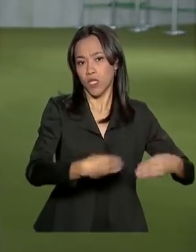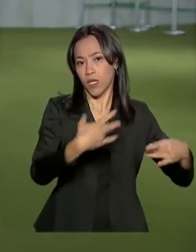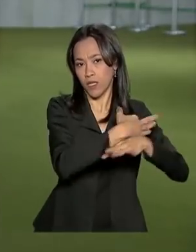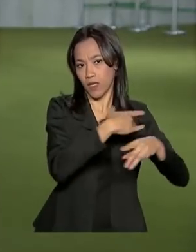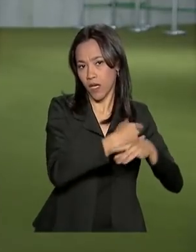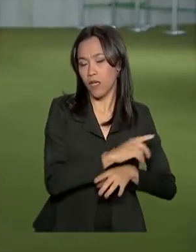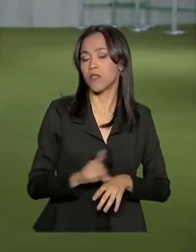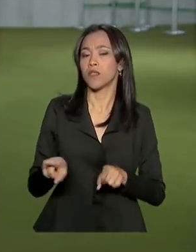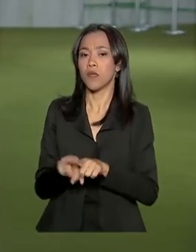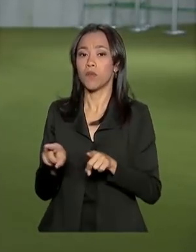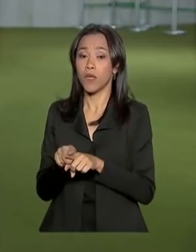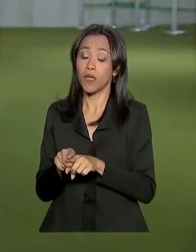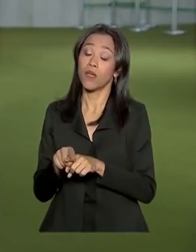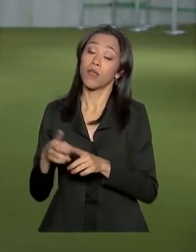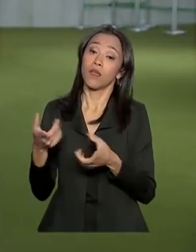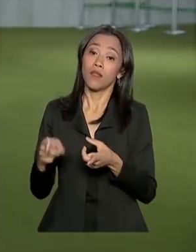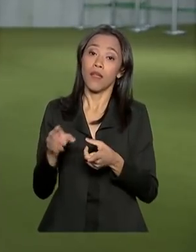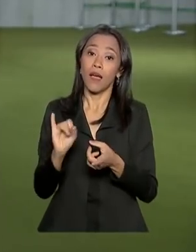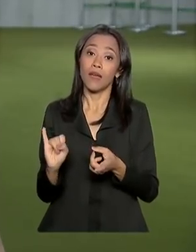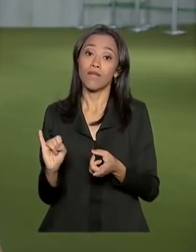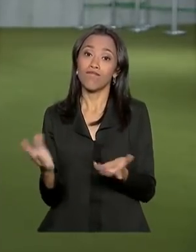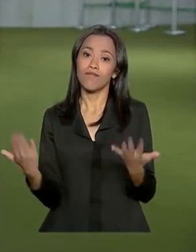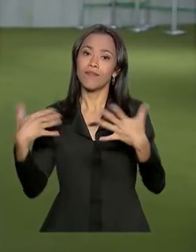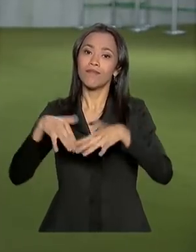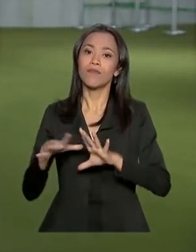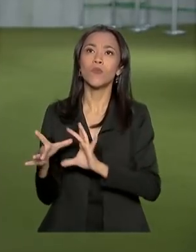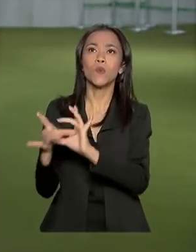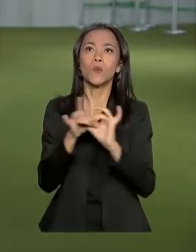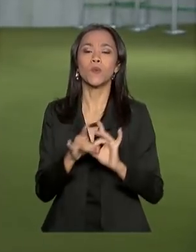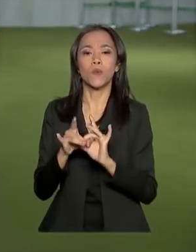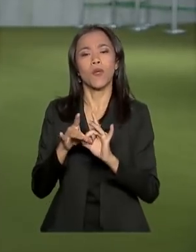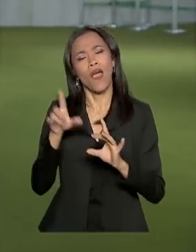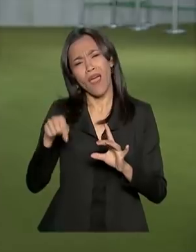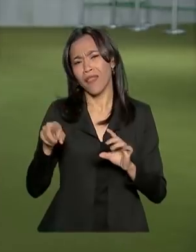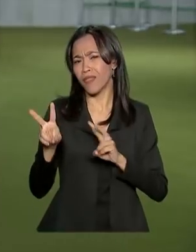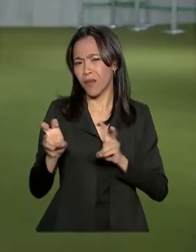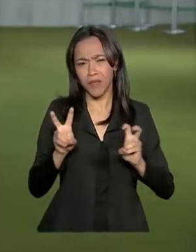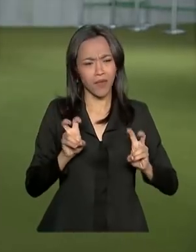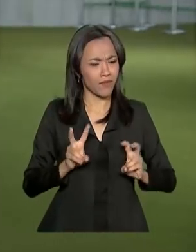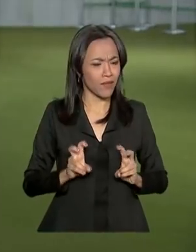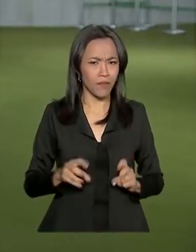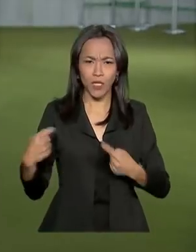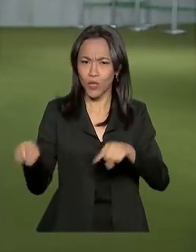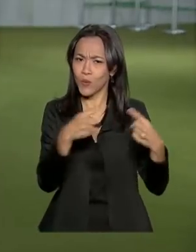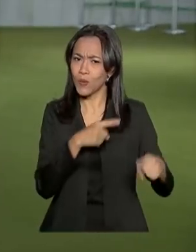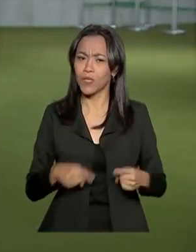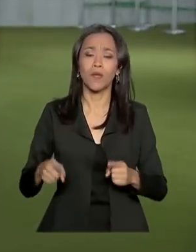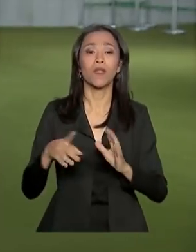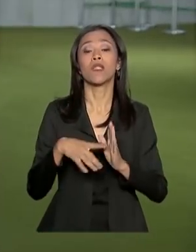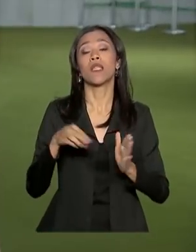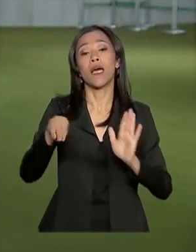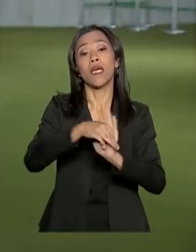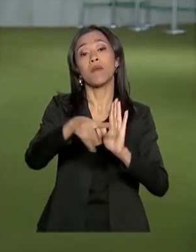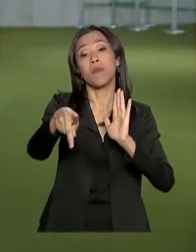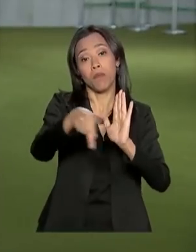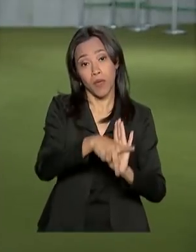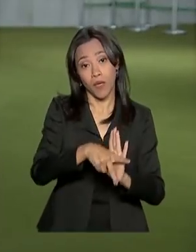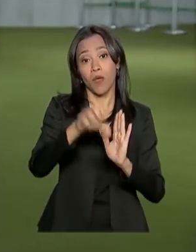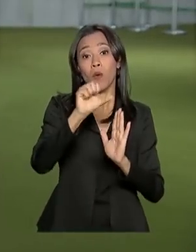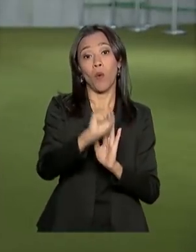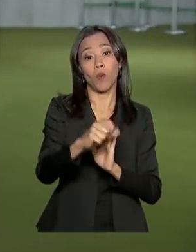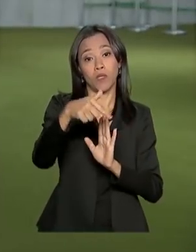Cidades e também da Integração Nacional. Tudo isso faz parte da discussão da medida provisória 870, que